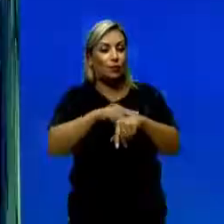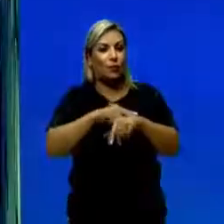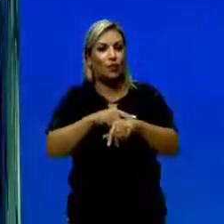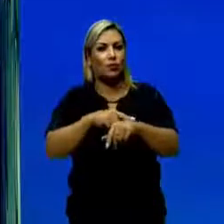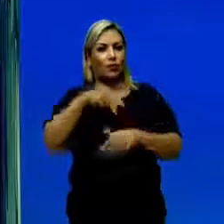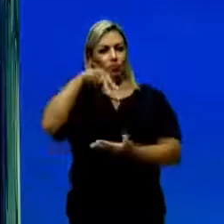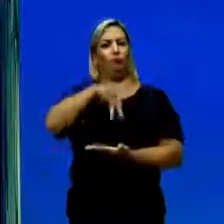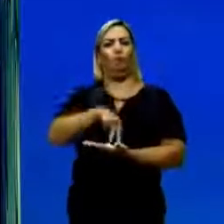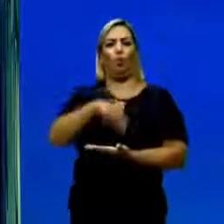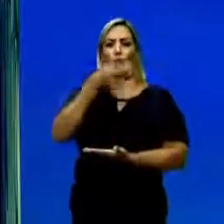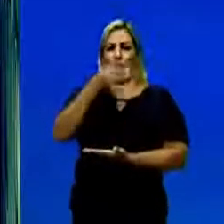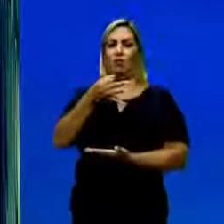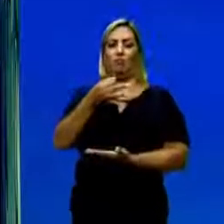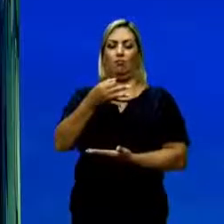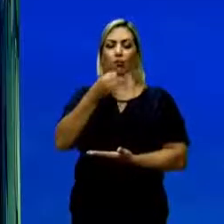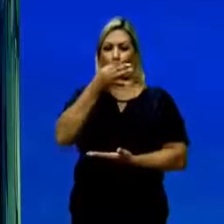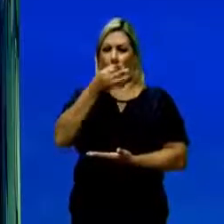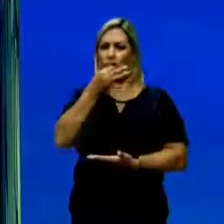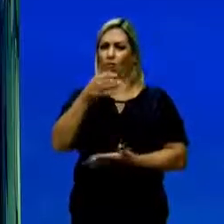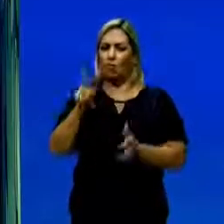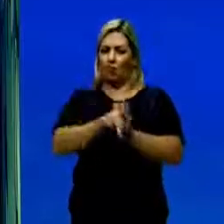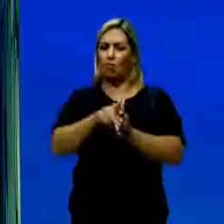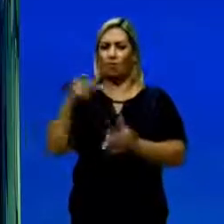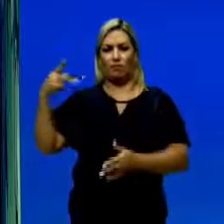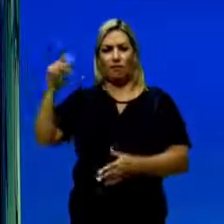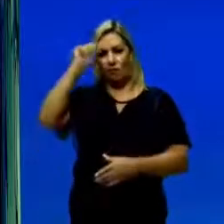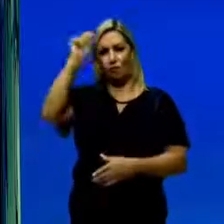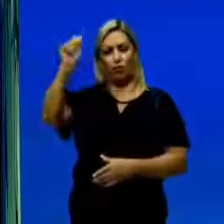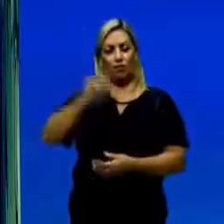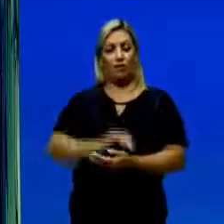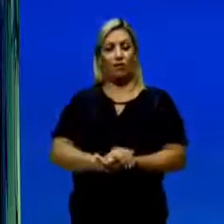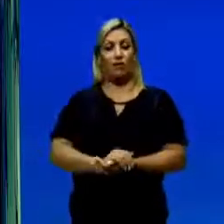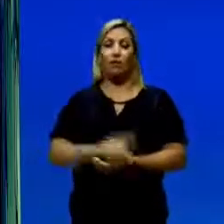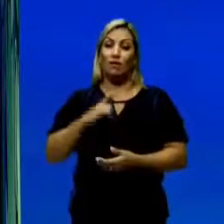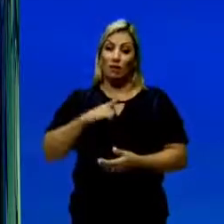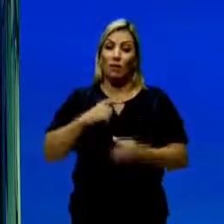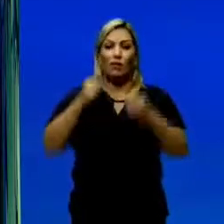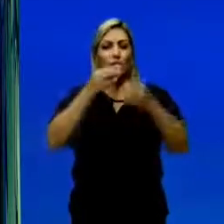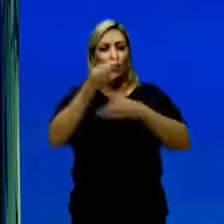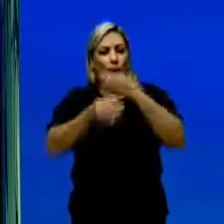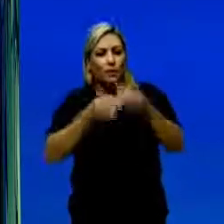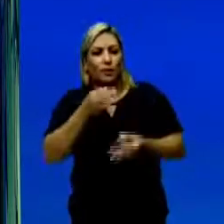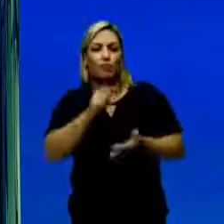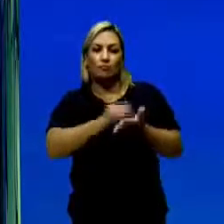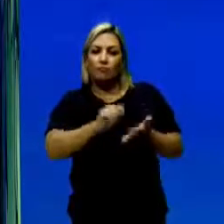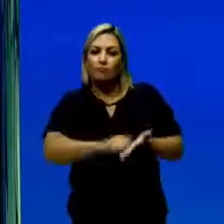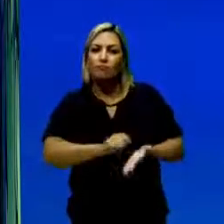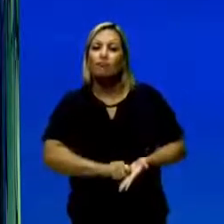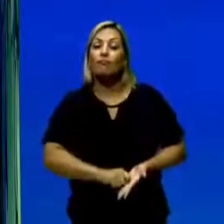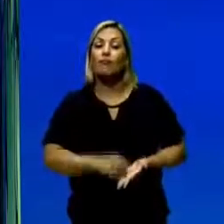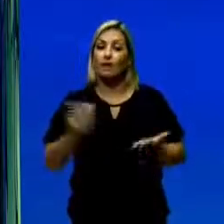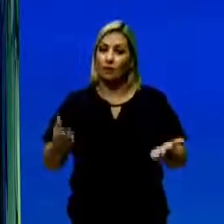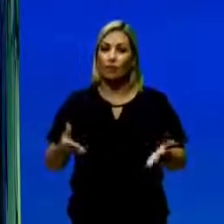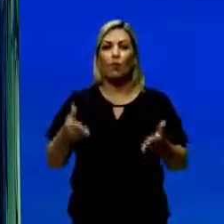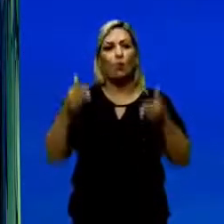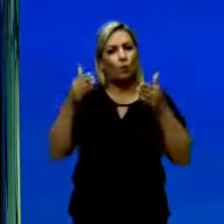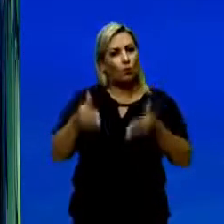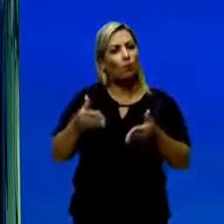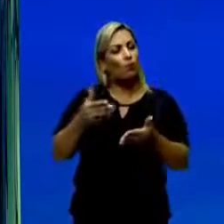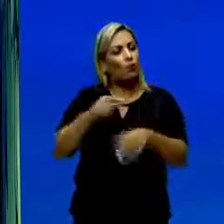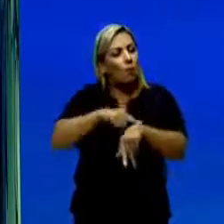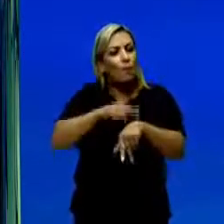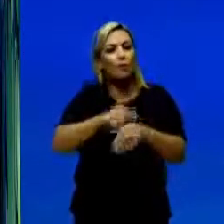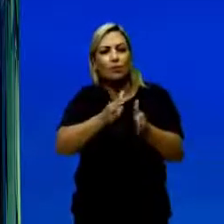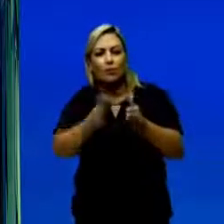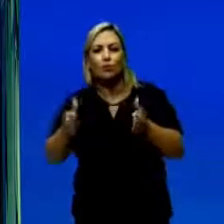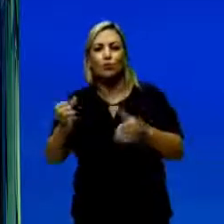posicionamento. Ela vai opinar sobre o determinado assunto ao qual ela está comentando. Nesse caso, a chegada de um novo ano,